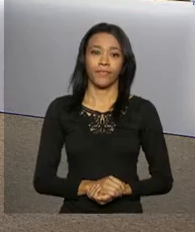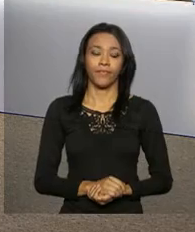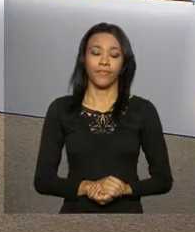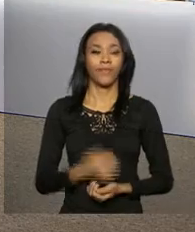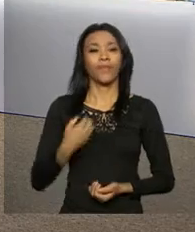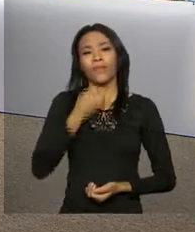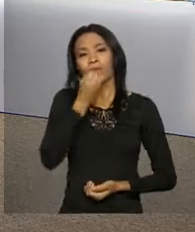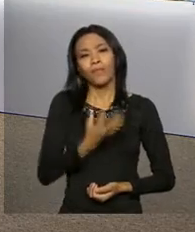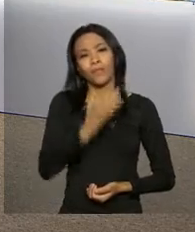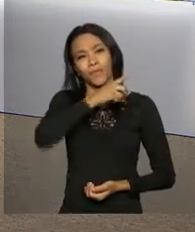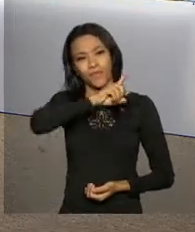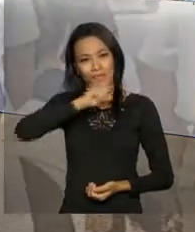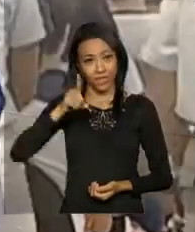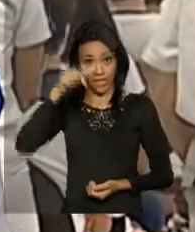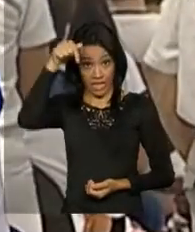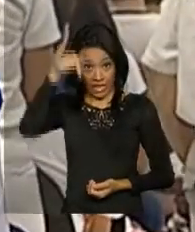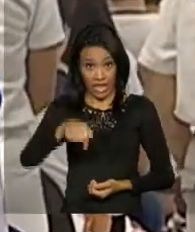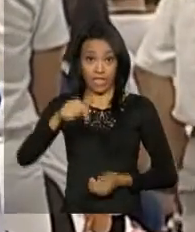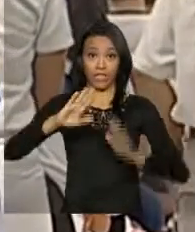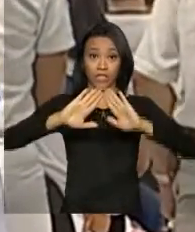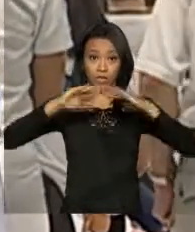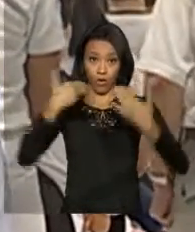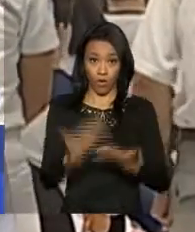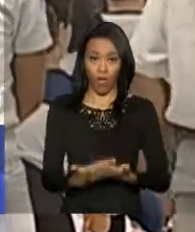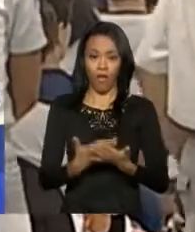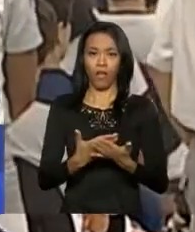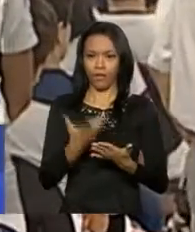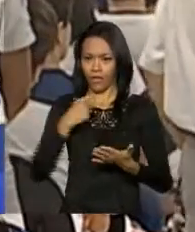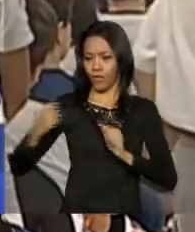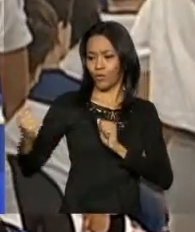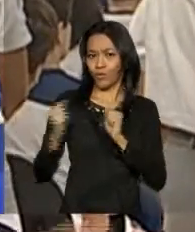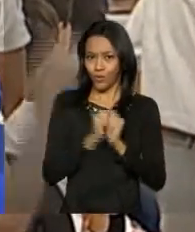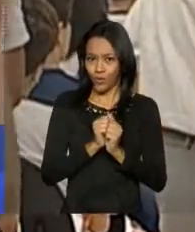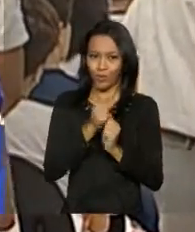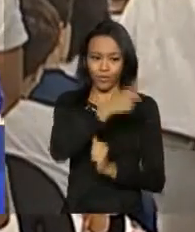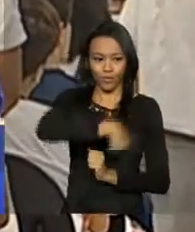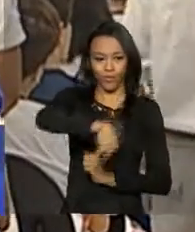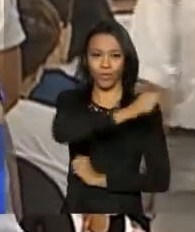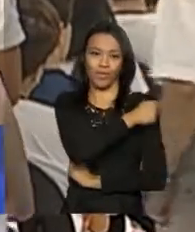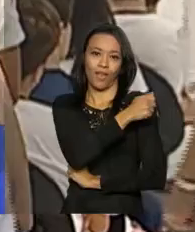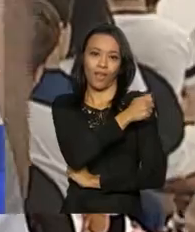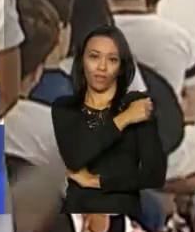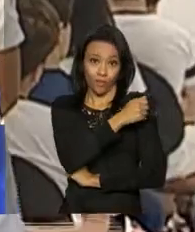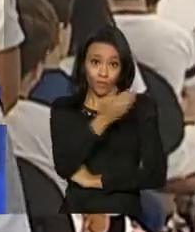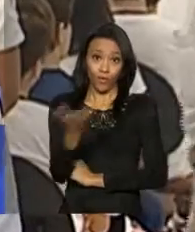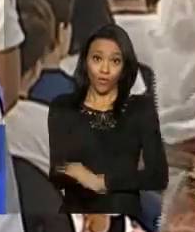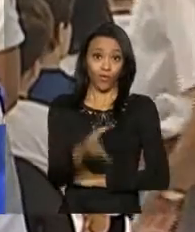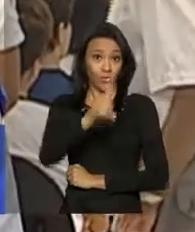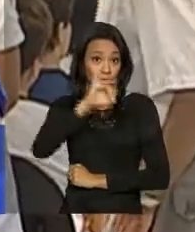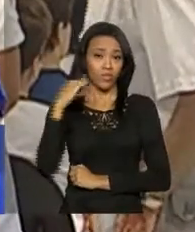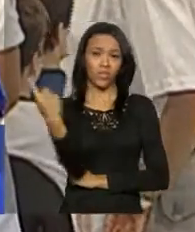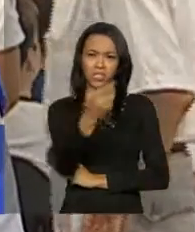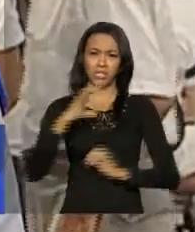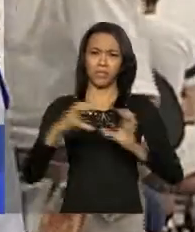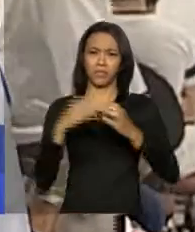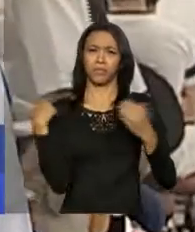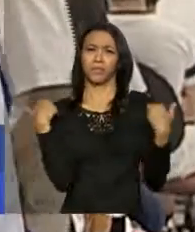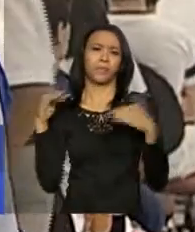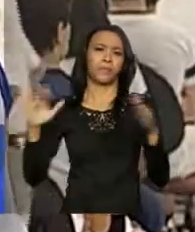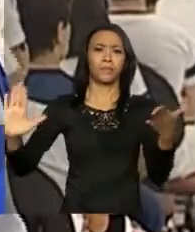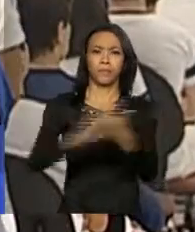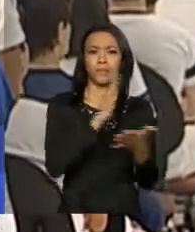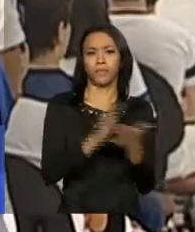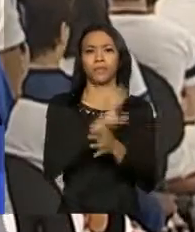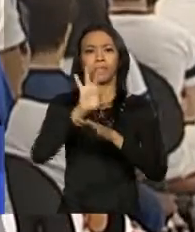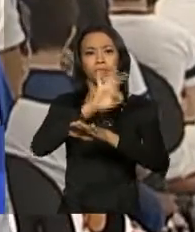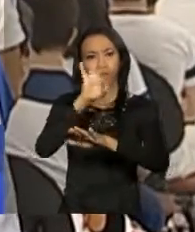Bom dia, Jaime. Aqui nessa escola onde eu estou, quem está participando junto com os estudantes das atividades do Dia Nacional de Mobilização da Educação contra o Zika,